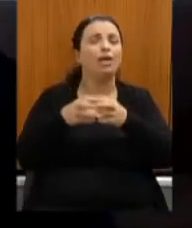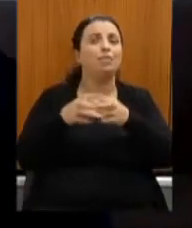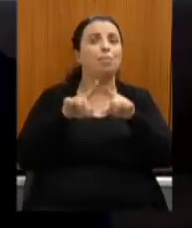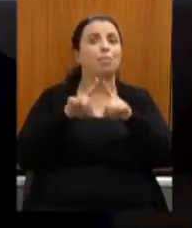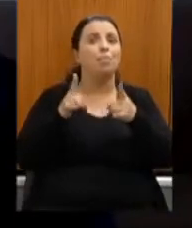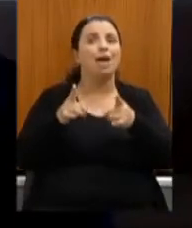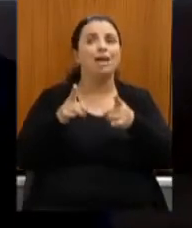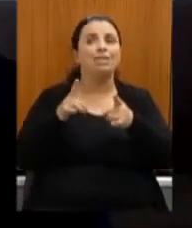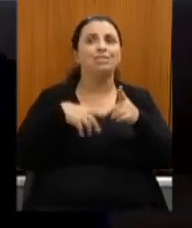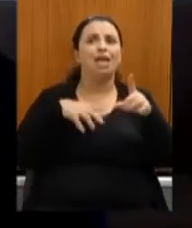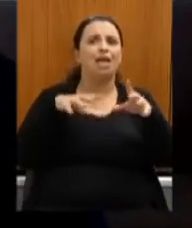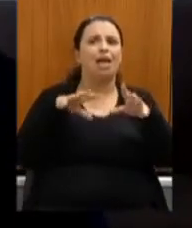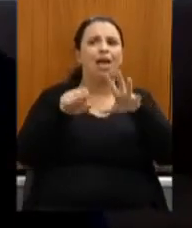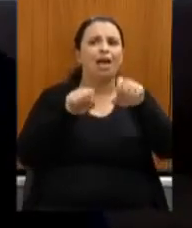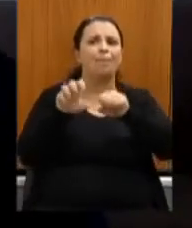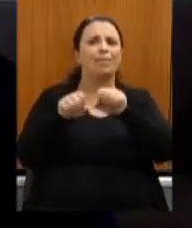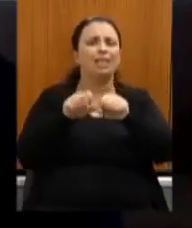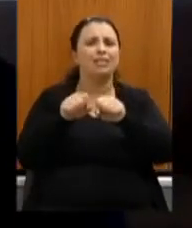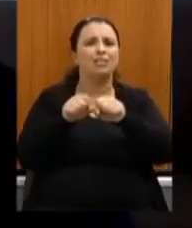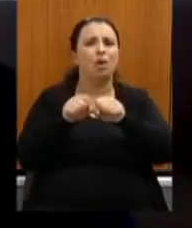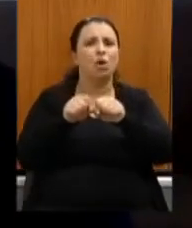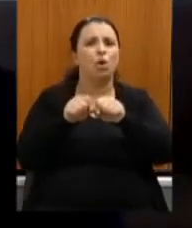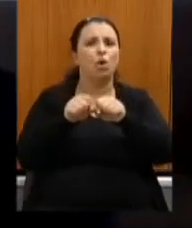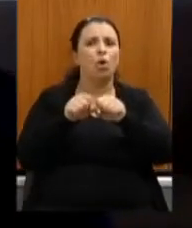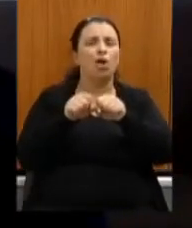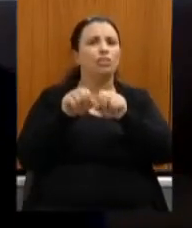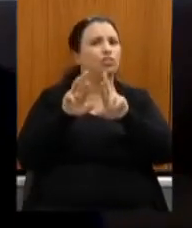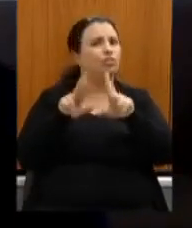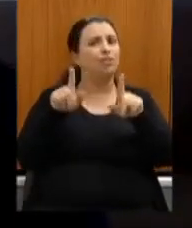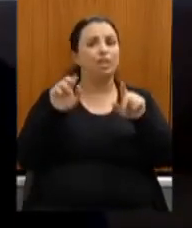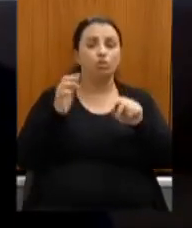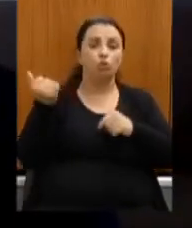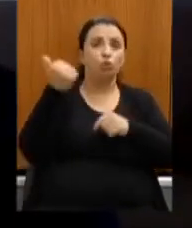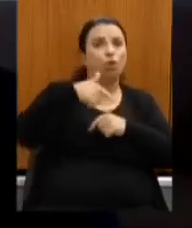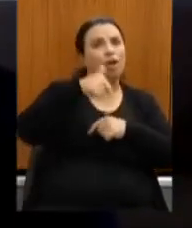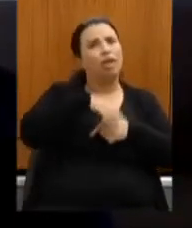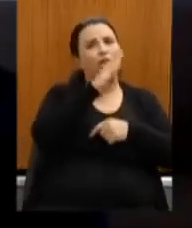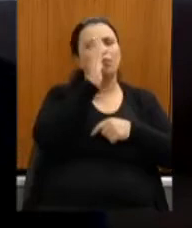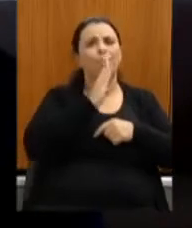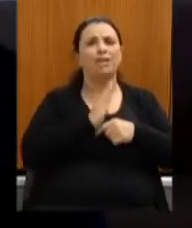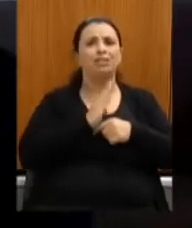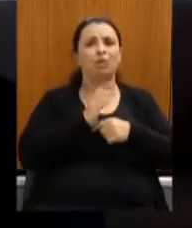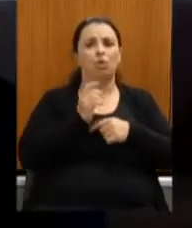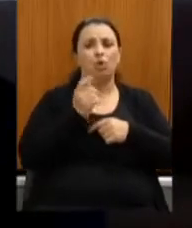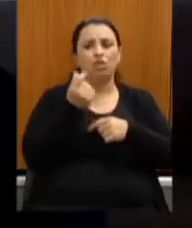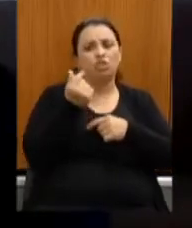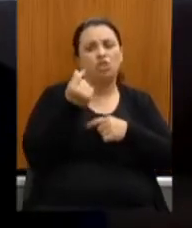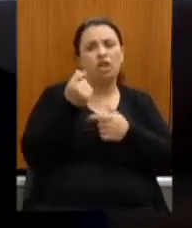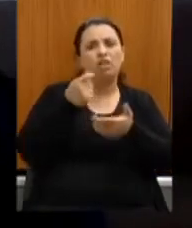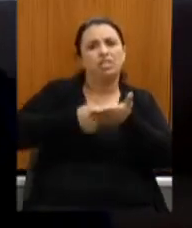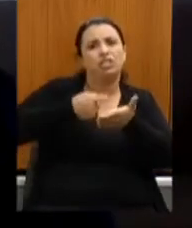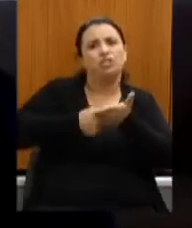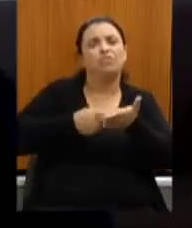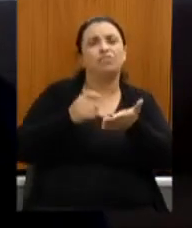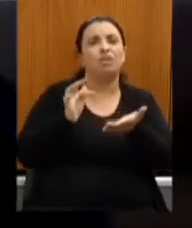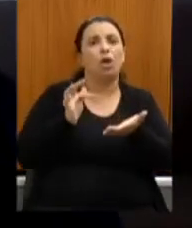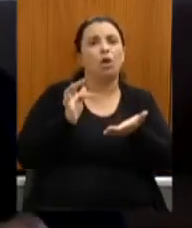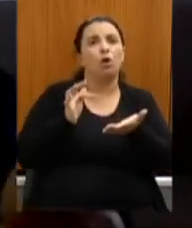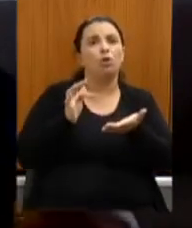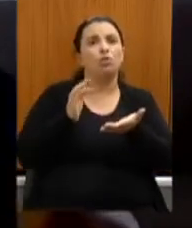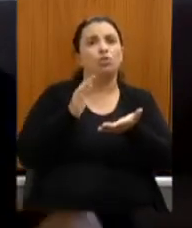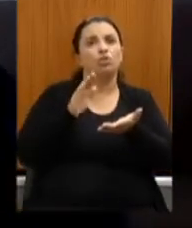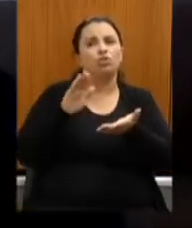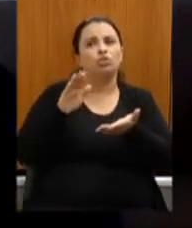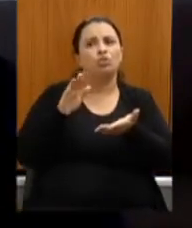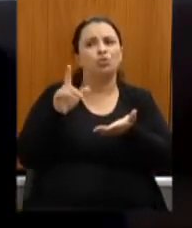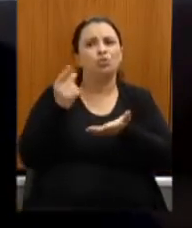a captação fácil do Brasil que é incentivo fiscal de tirar dinheiro do imposto não é a porte